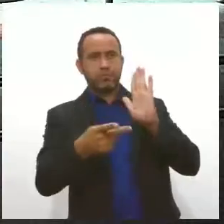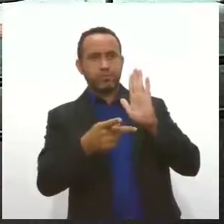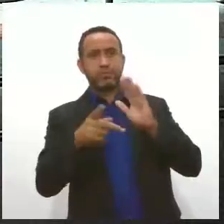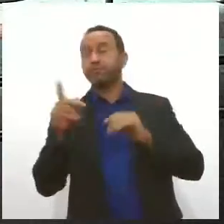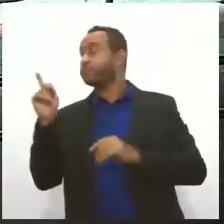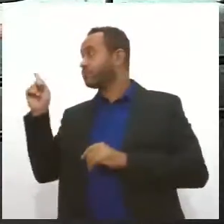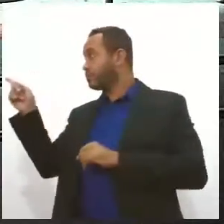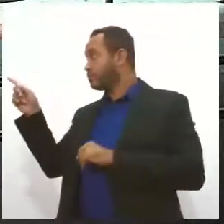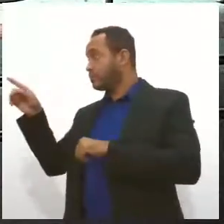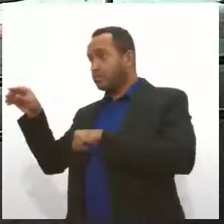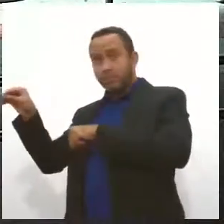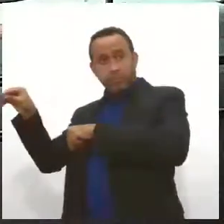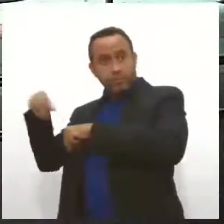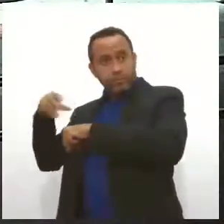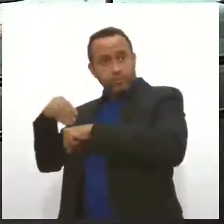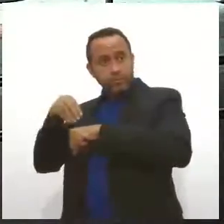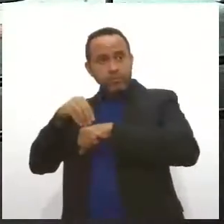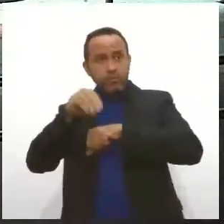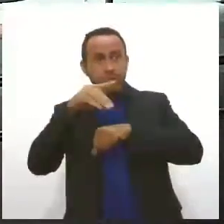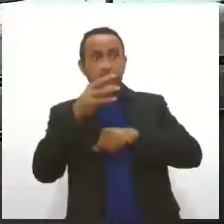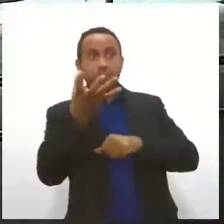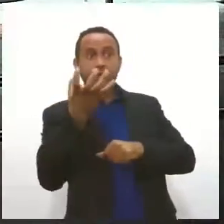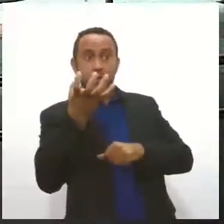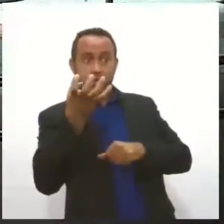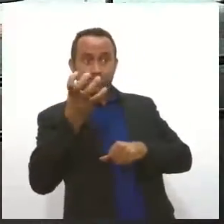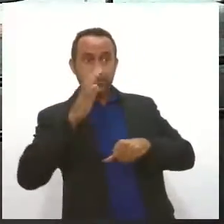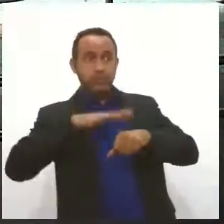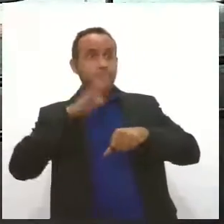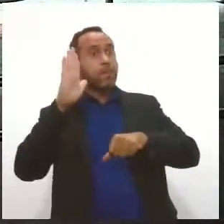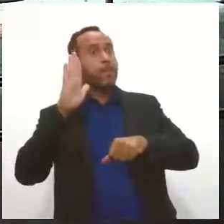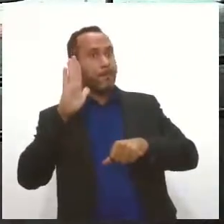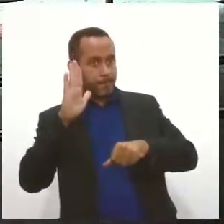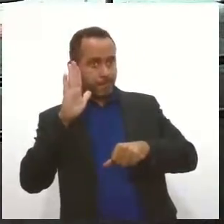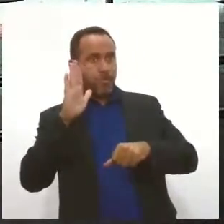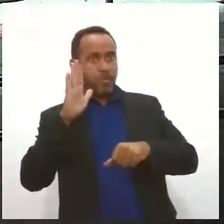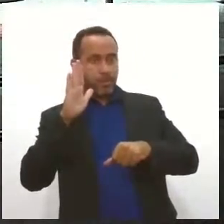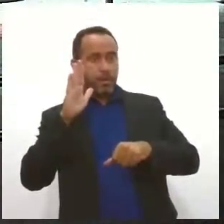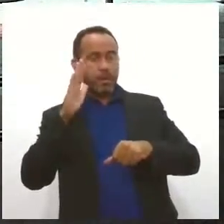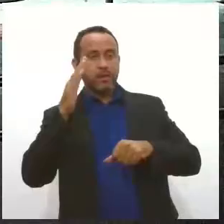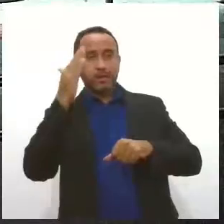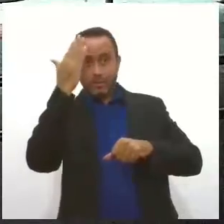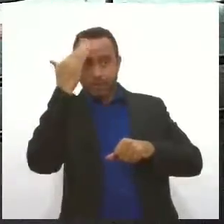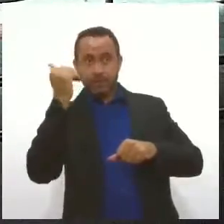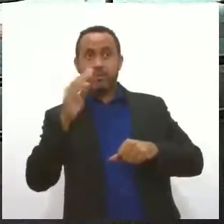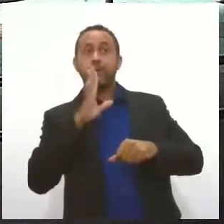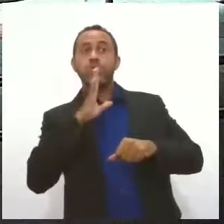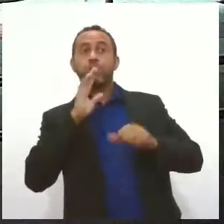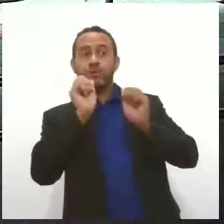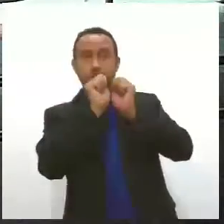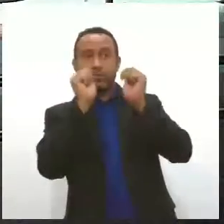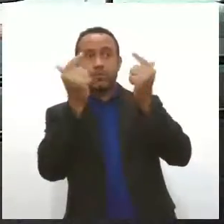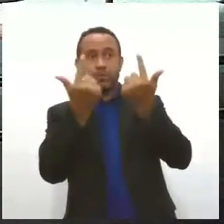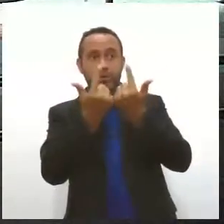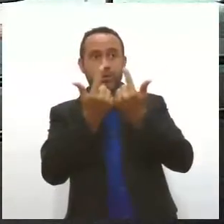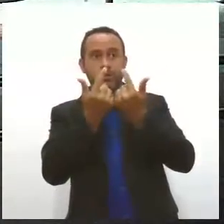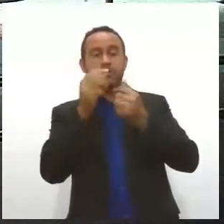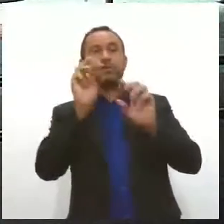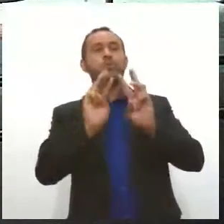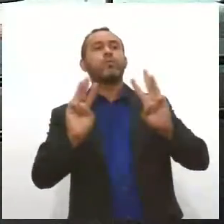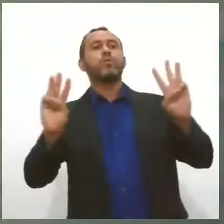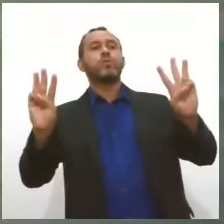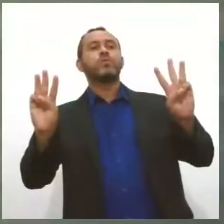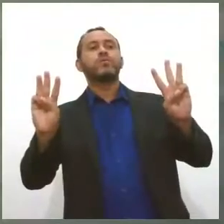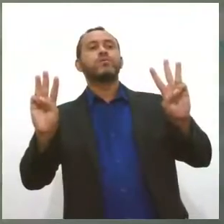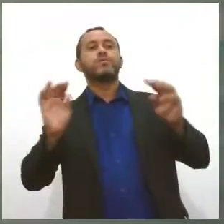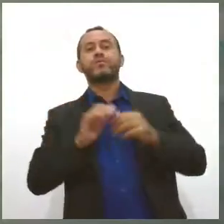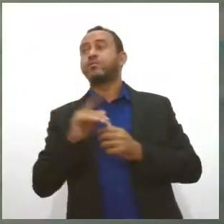vai passar o recado para vocês, quem quiser saber mais, quem quiser ter mais informações da Assembleia Legislativa, qual o site, Stephanie?